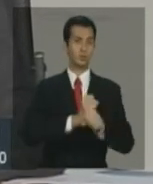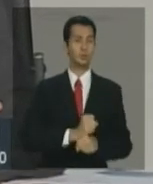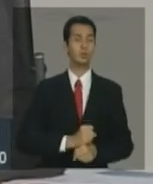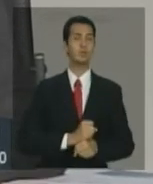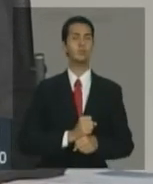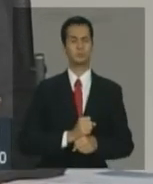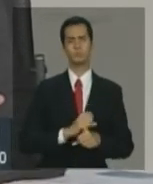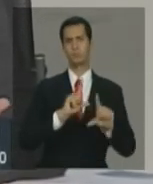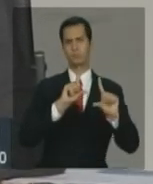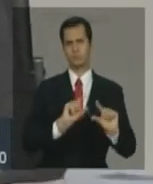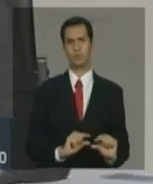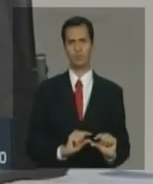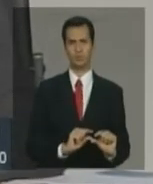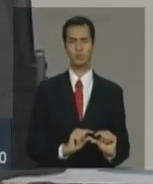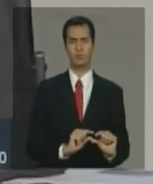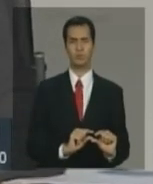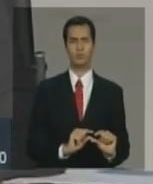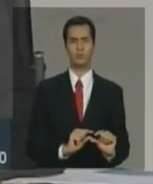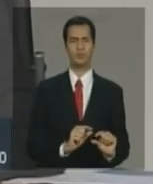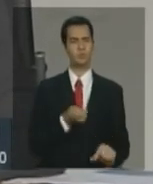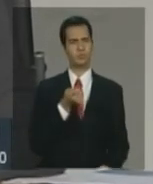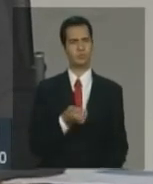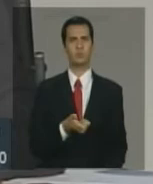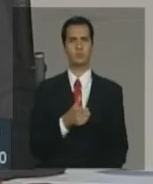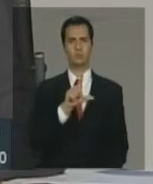pequeno, não é um crescimento